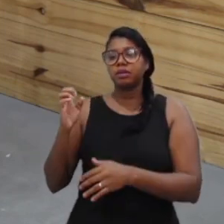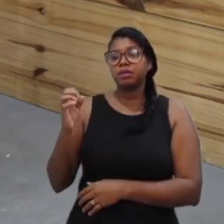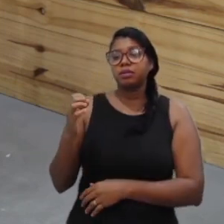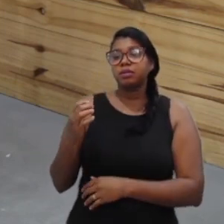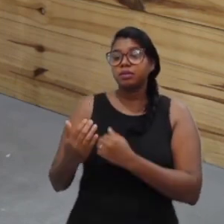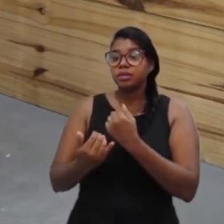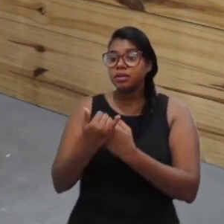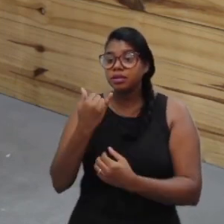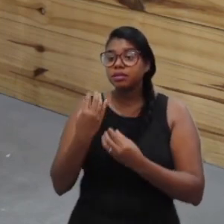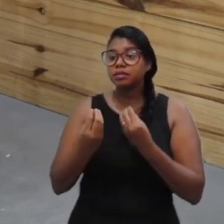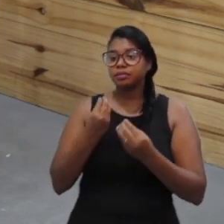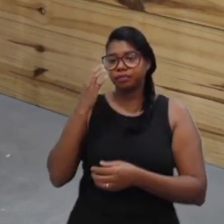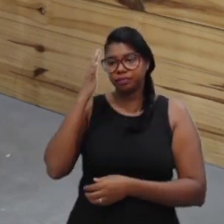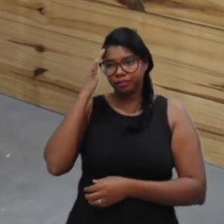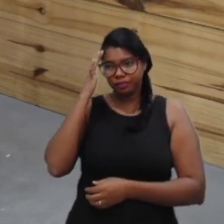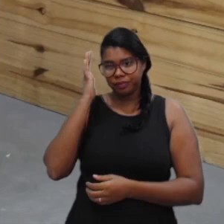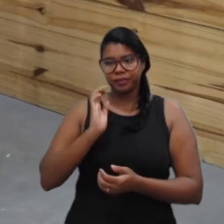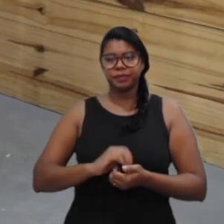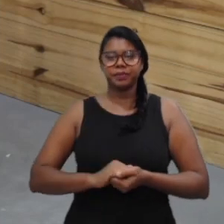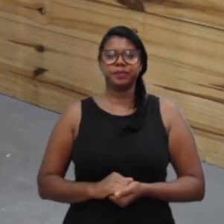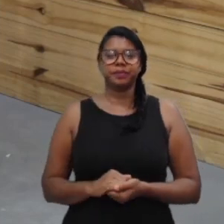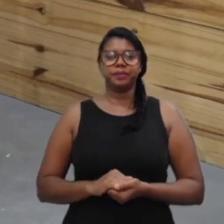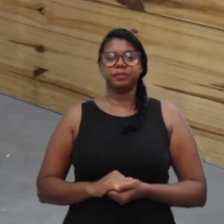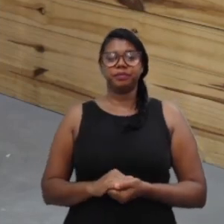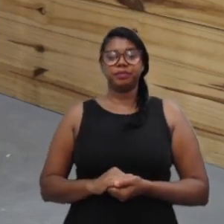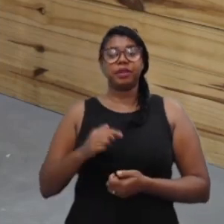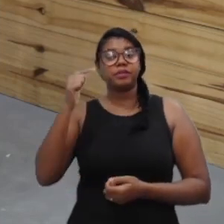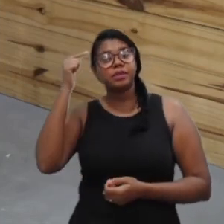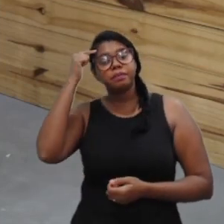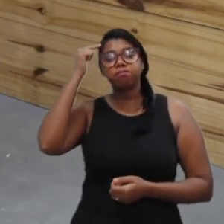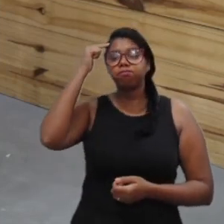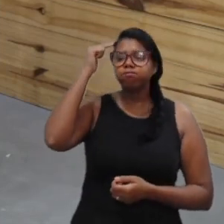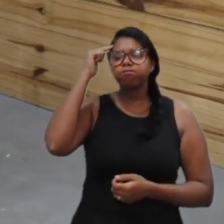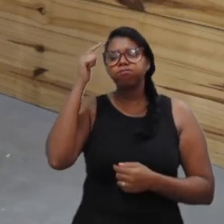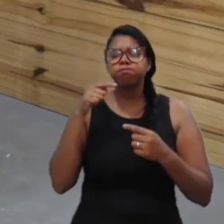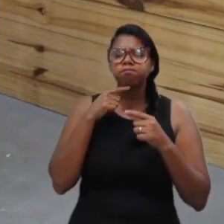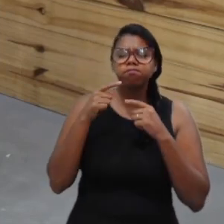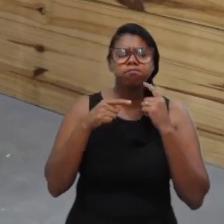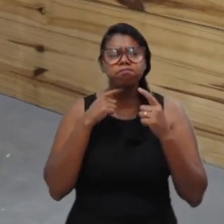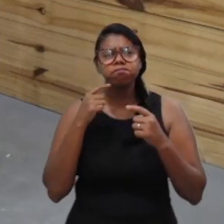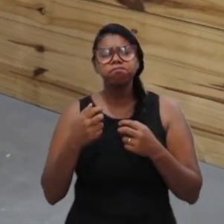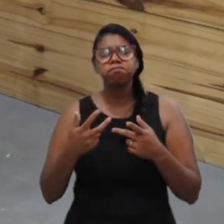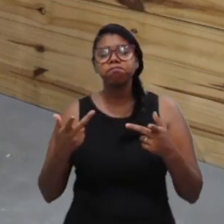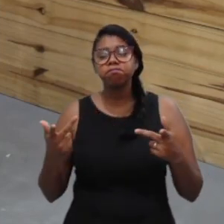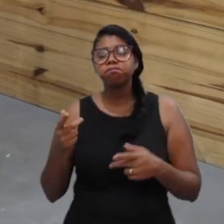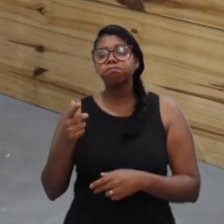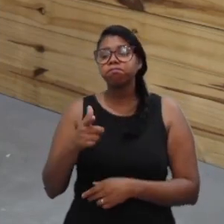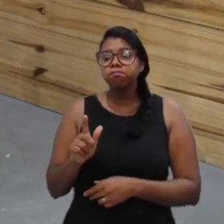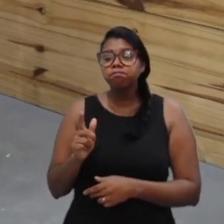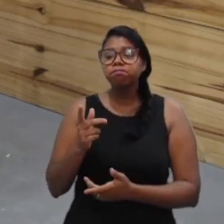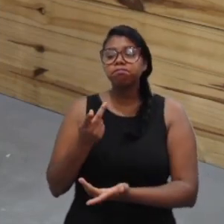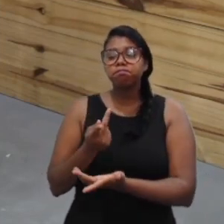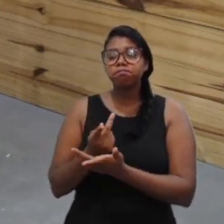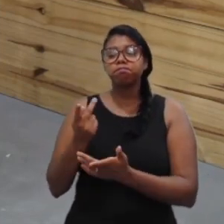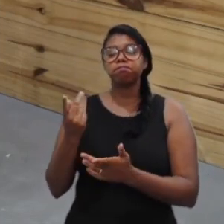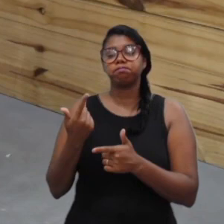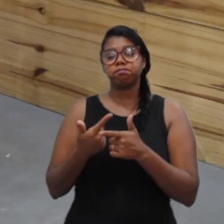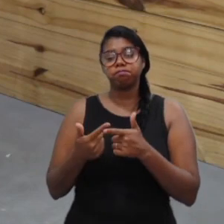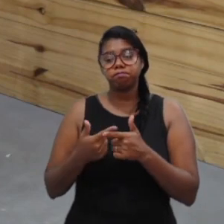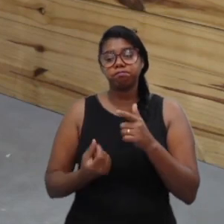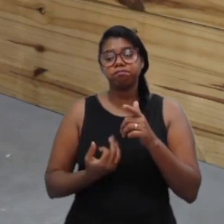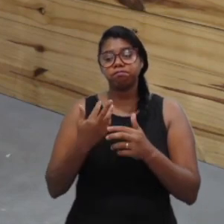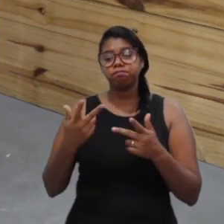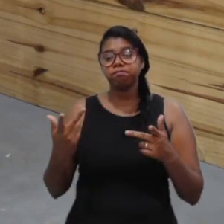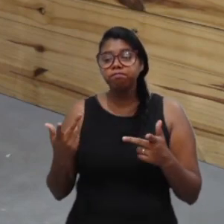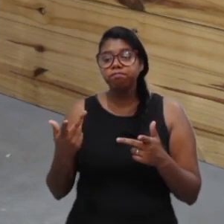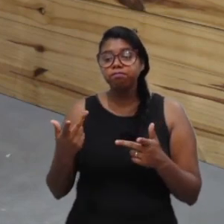problema. Você acha que é outro fator que está causando e